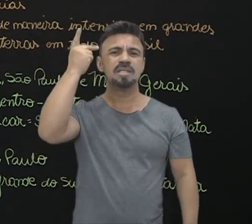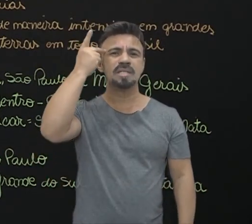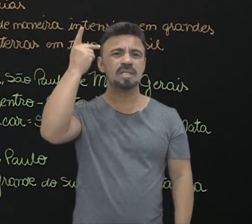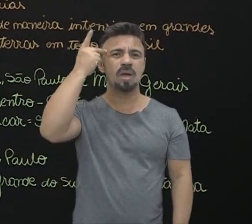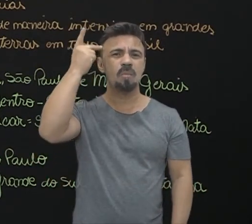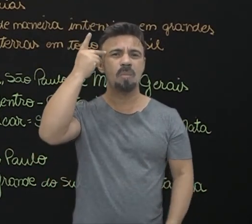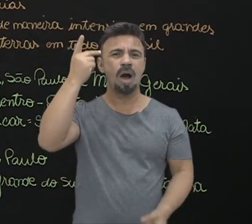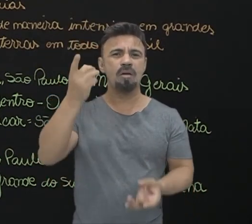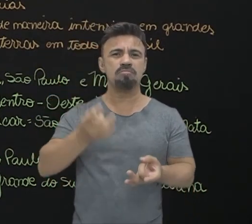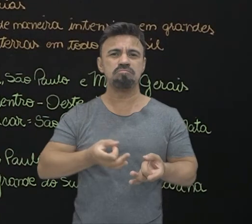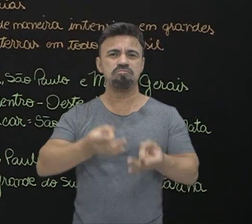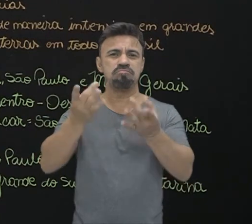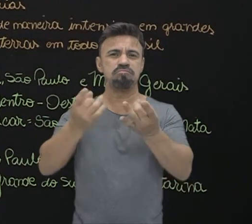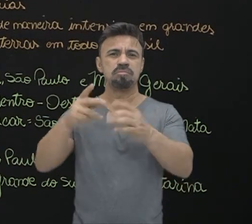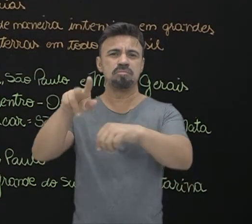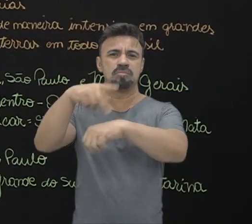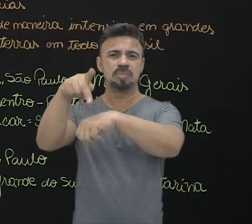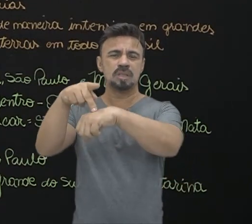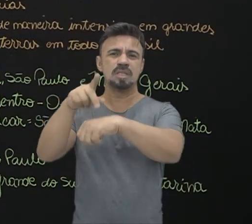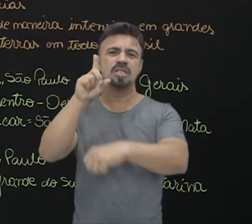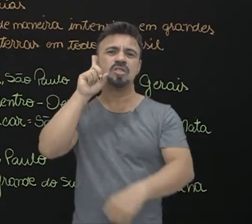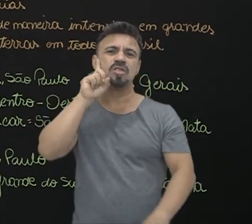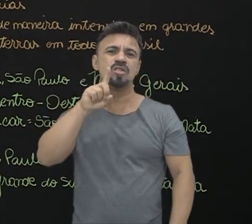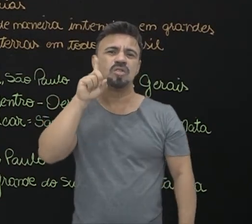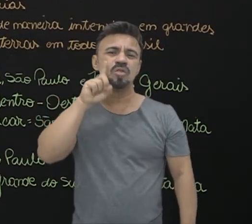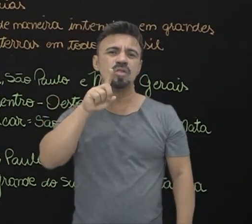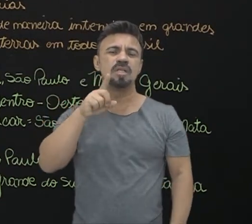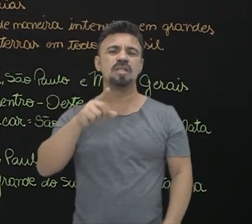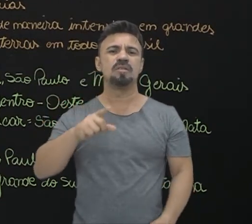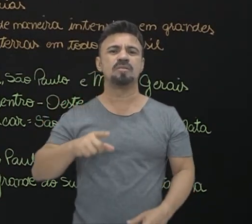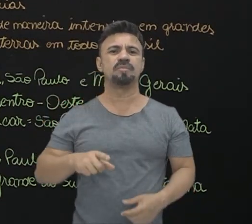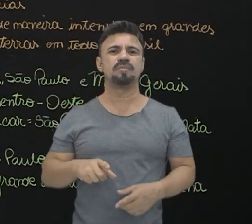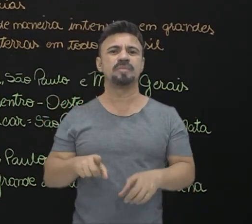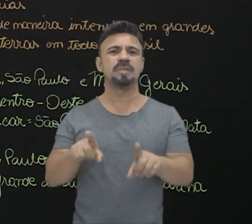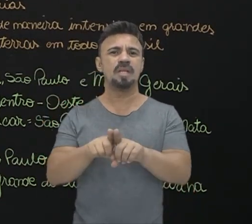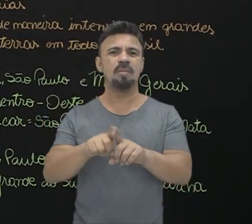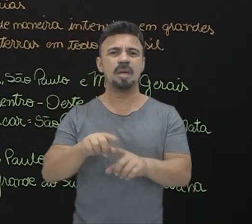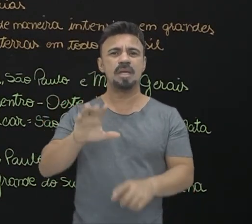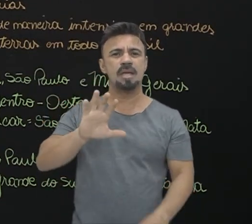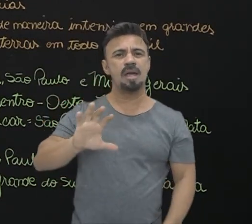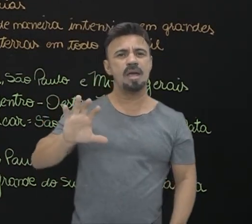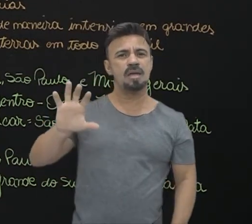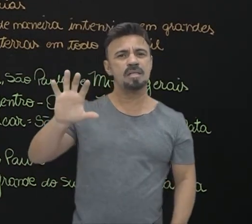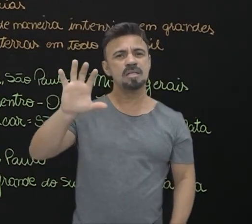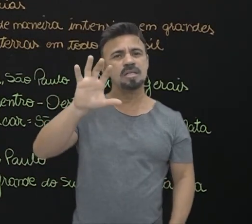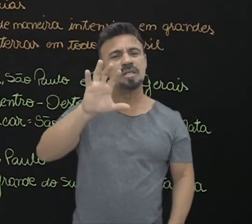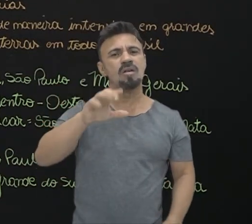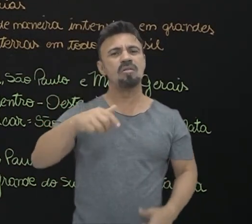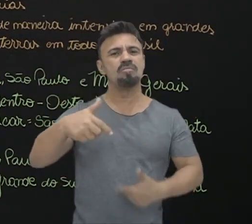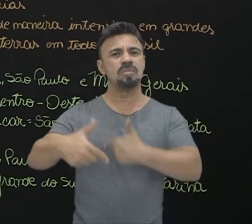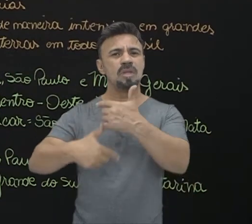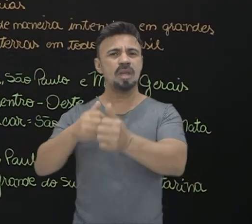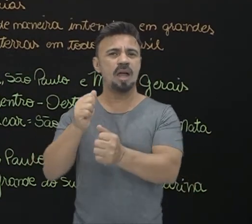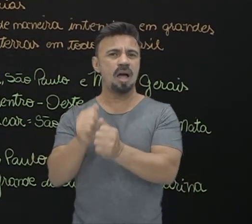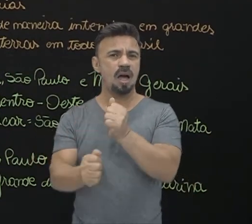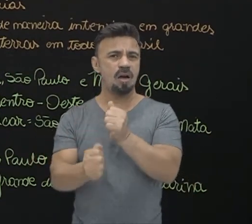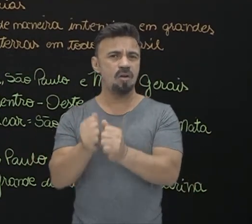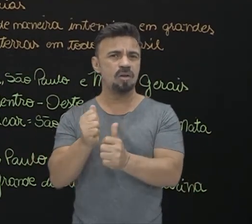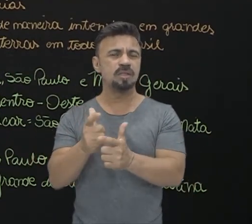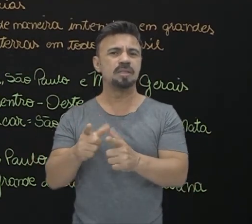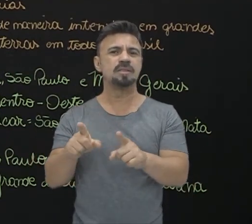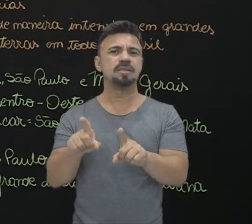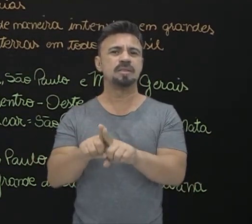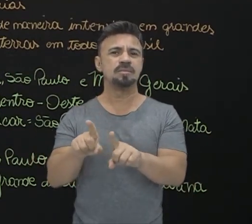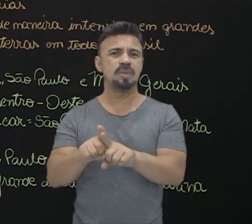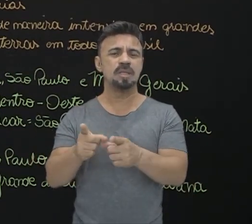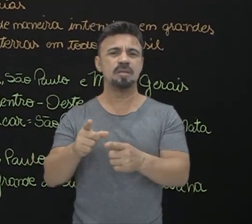exportado principalmente para os Estados Unidos, assim como regiões onde nós vamos ter a produção de arroz, principalmente nas